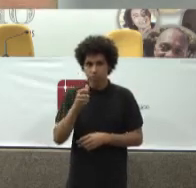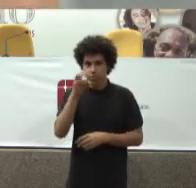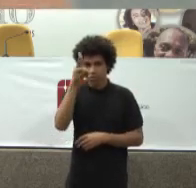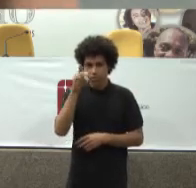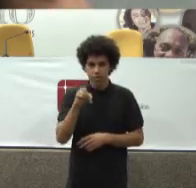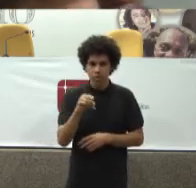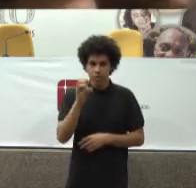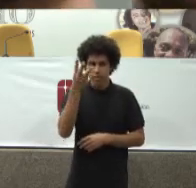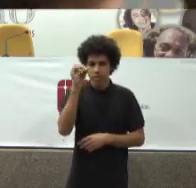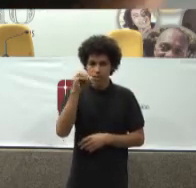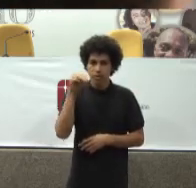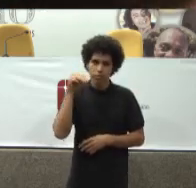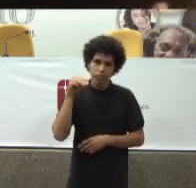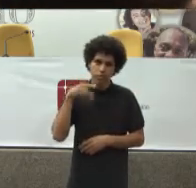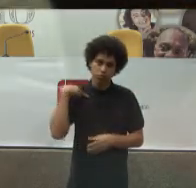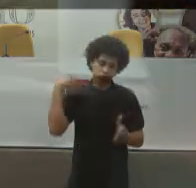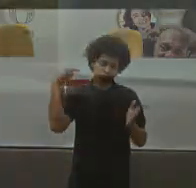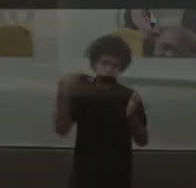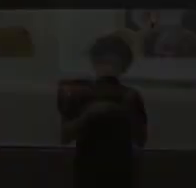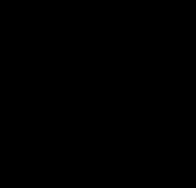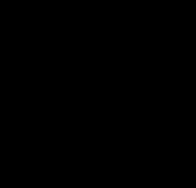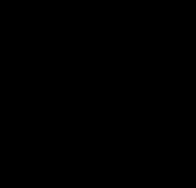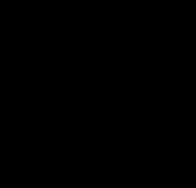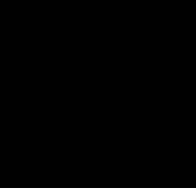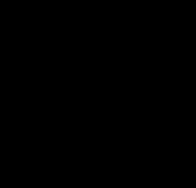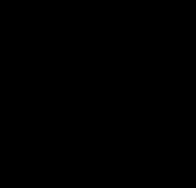A todos Desejamos um bom almoço